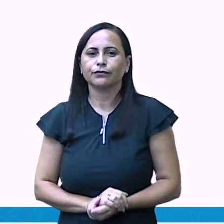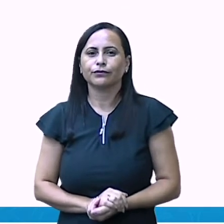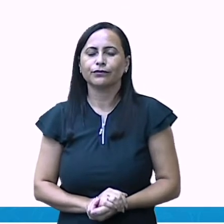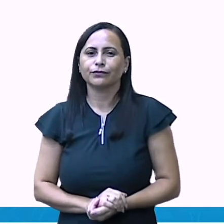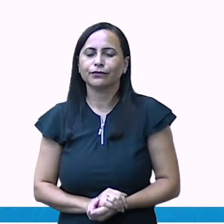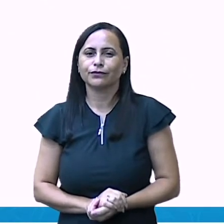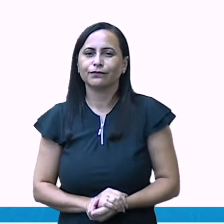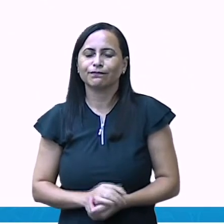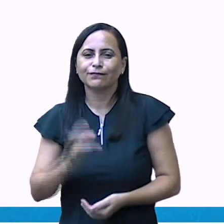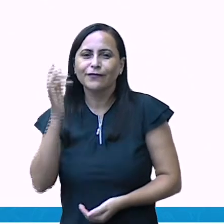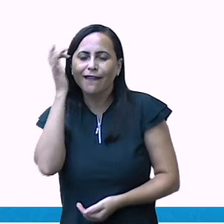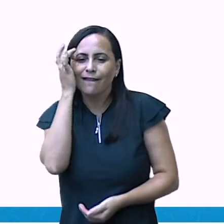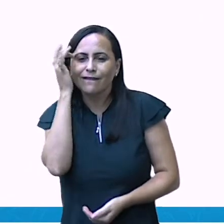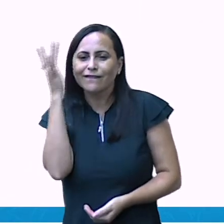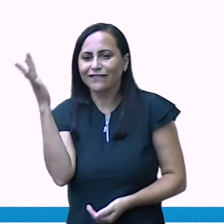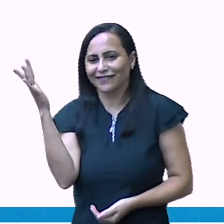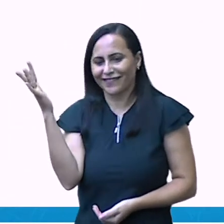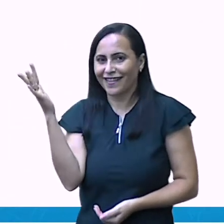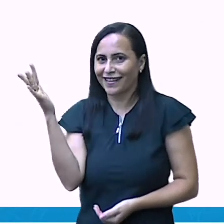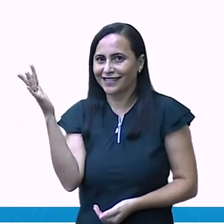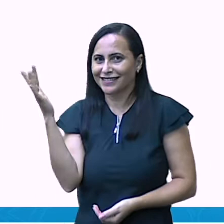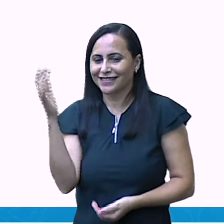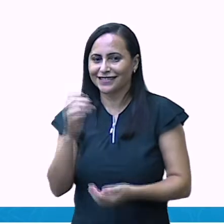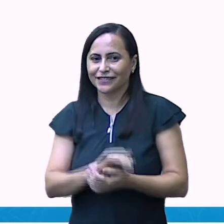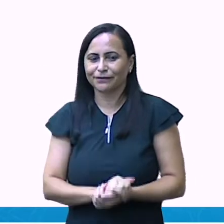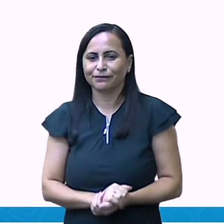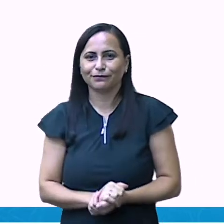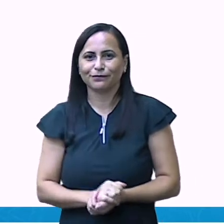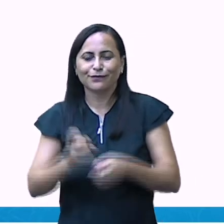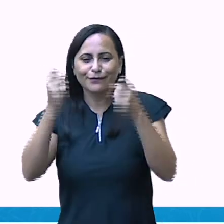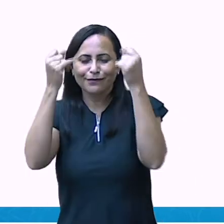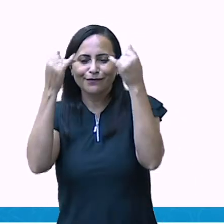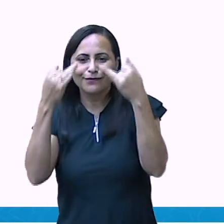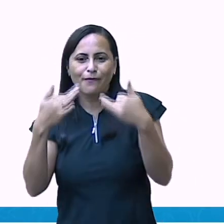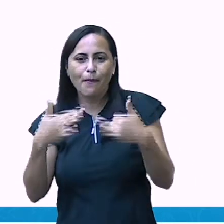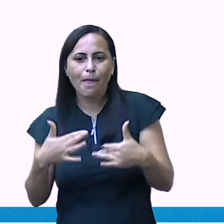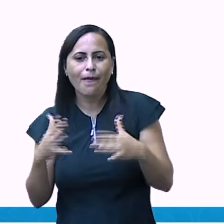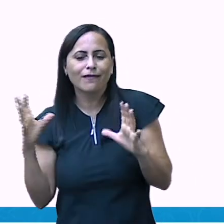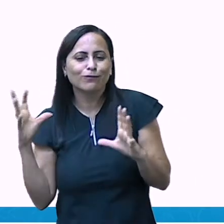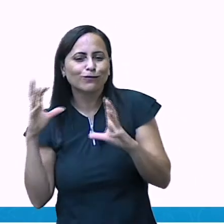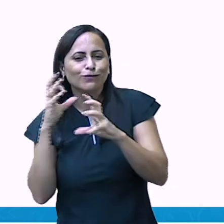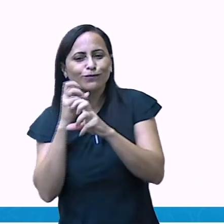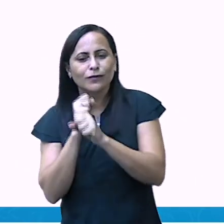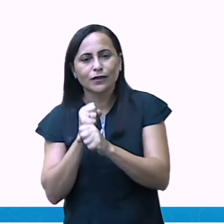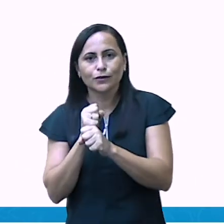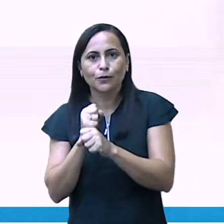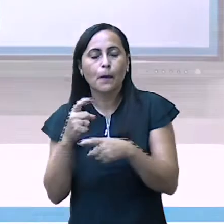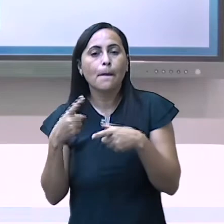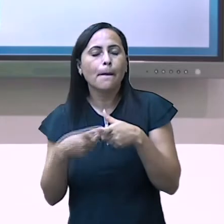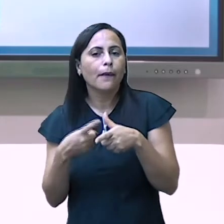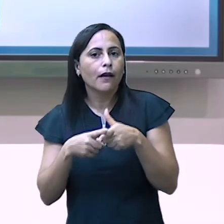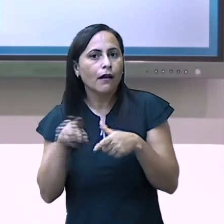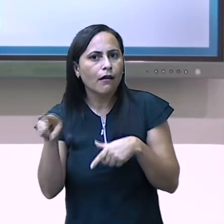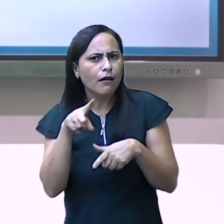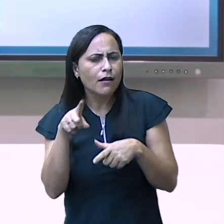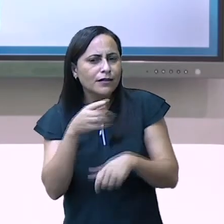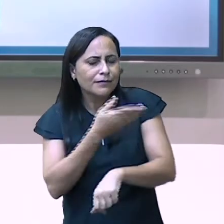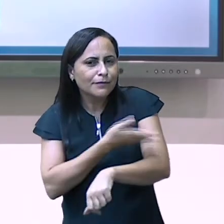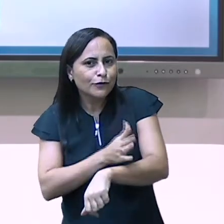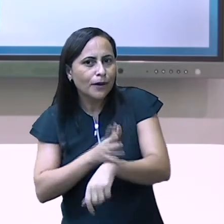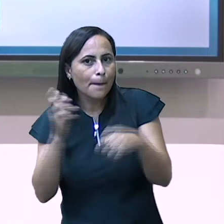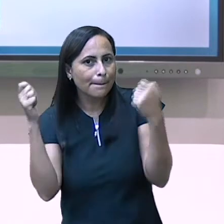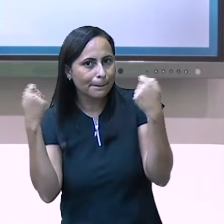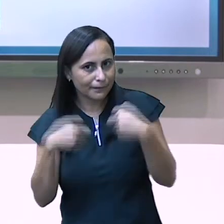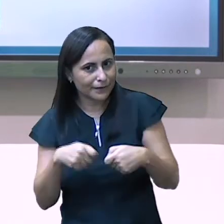É muito fácil, né? É uma explicação resumida, porque vocês precisam praticar para consolidar a